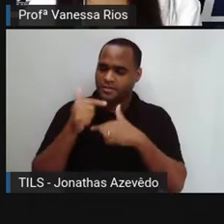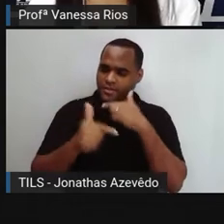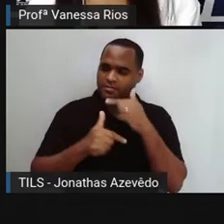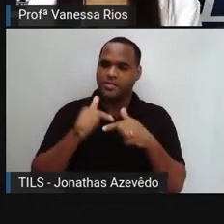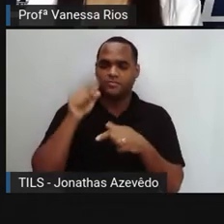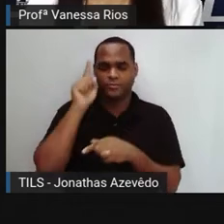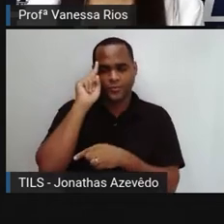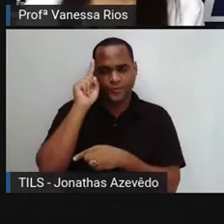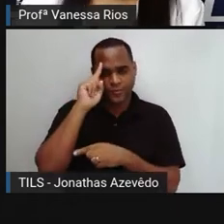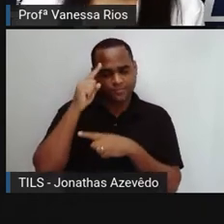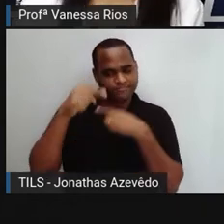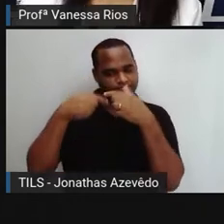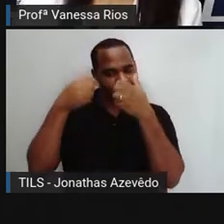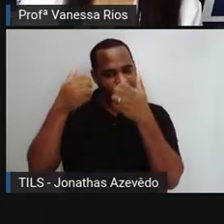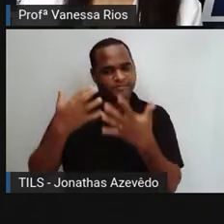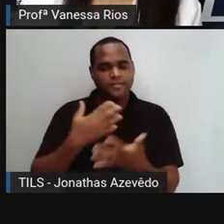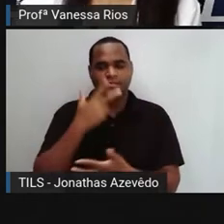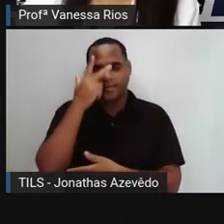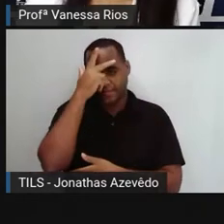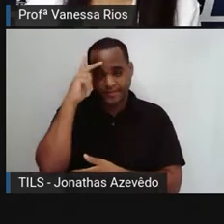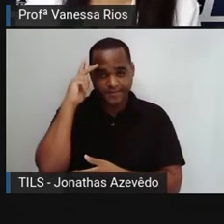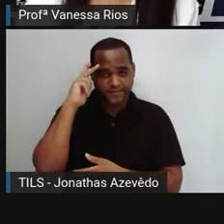diárias das pessoas.